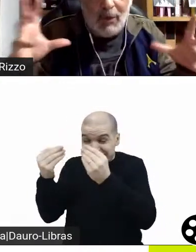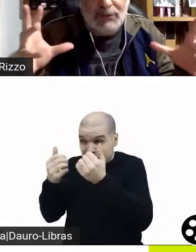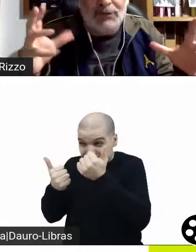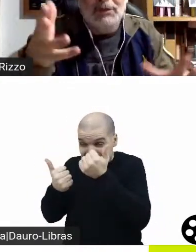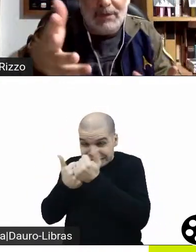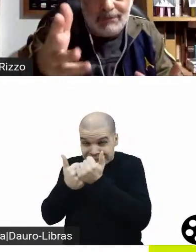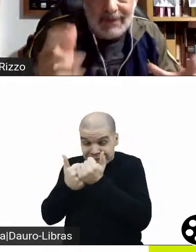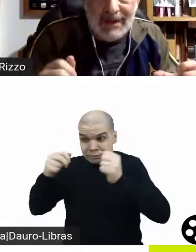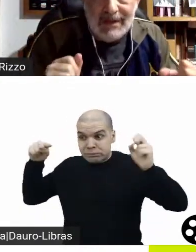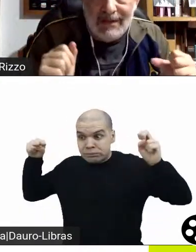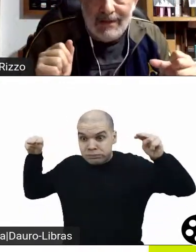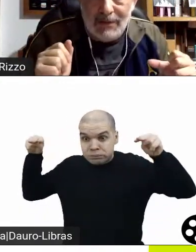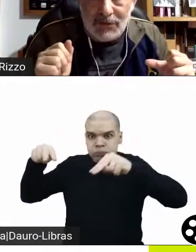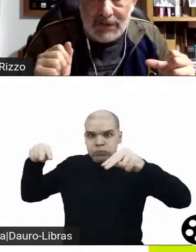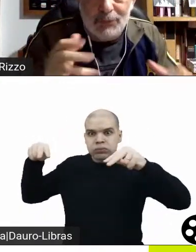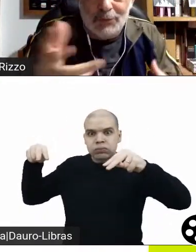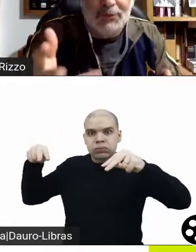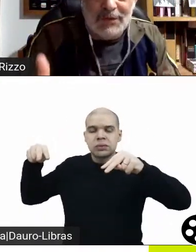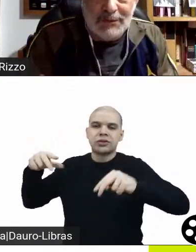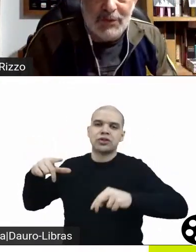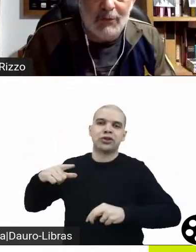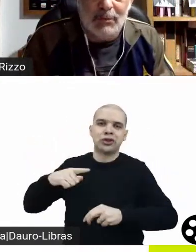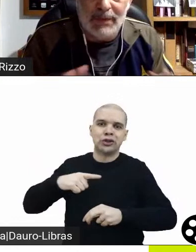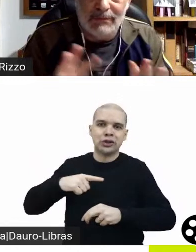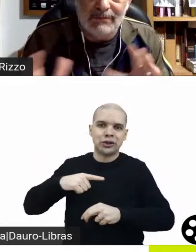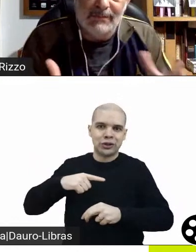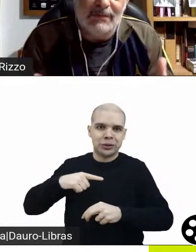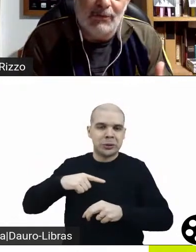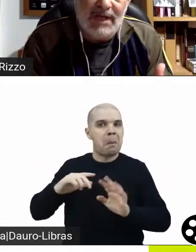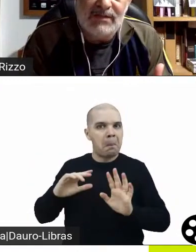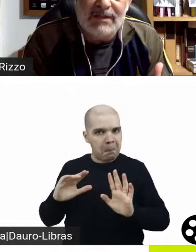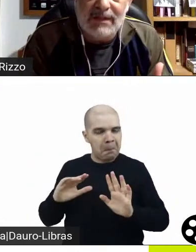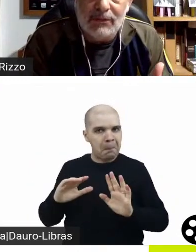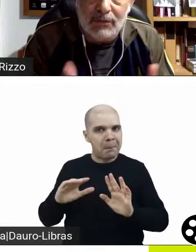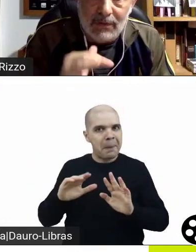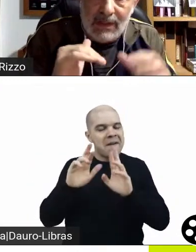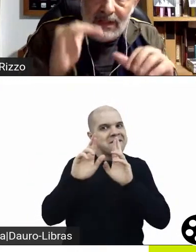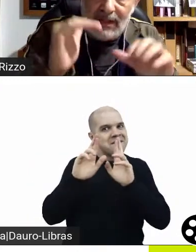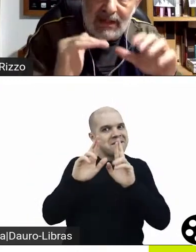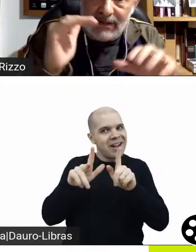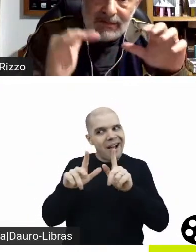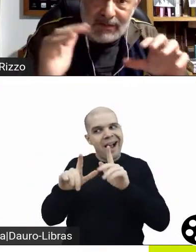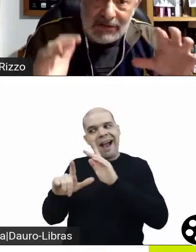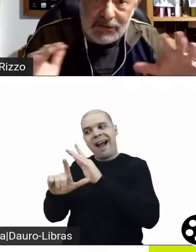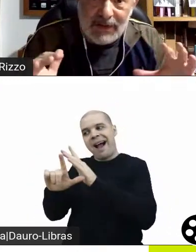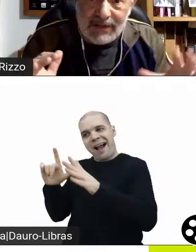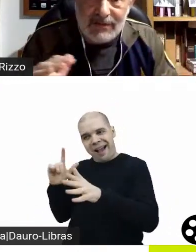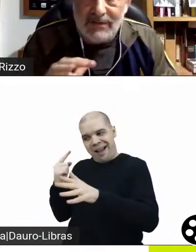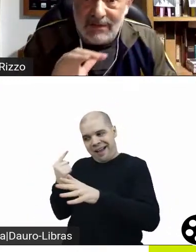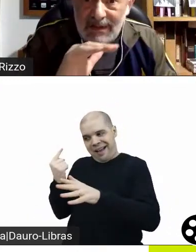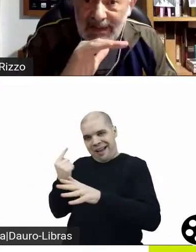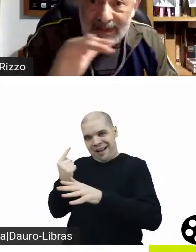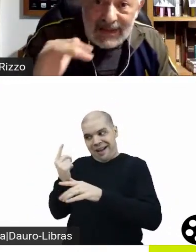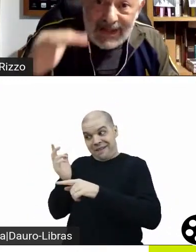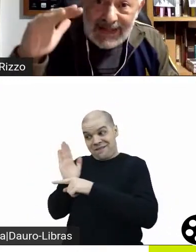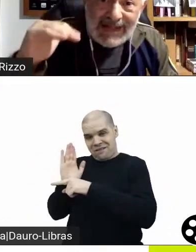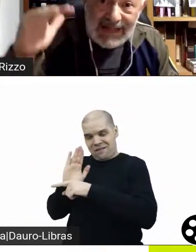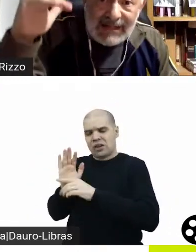um raciocínio que eu não sei se todos os que nos acompanham conhecem tanto as diferentes